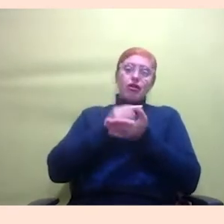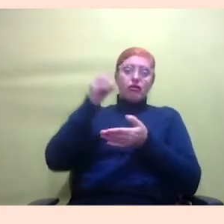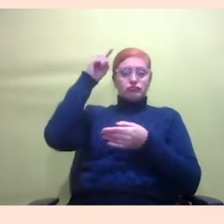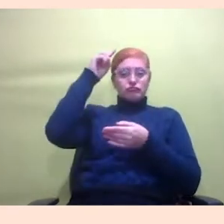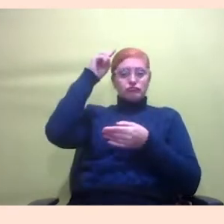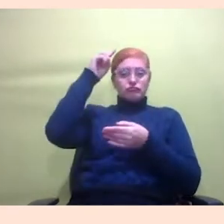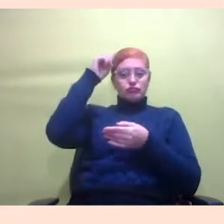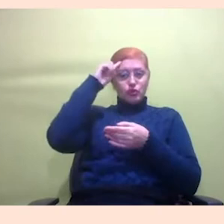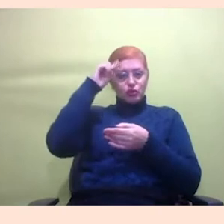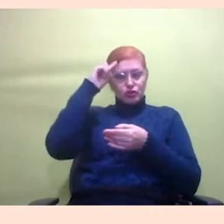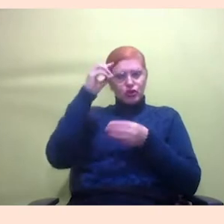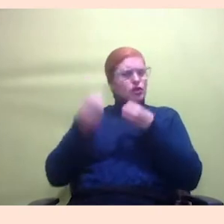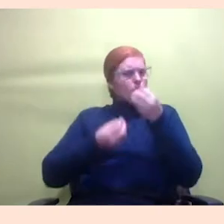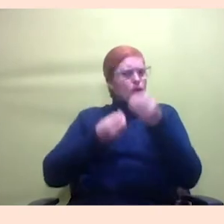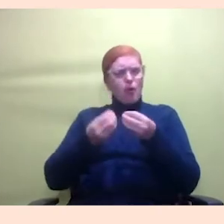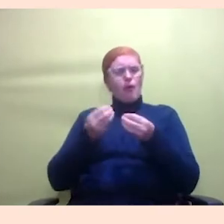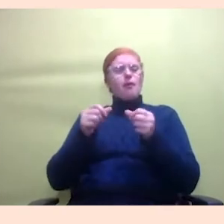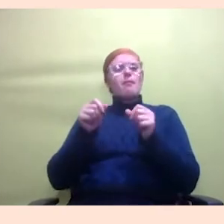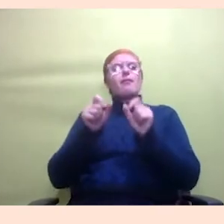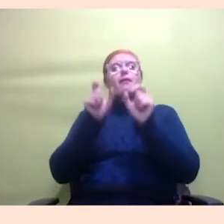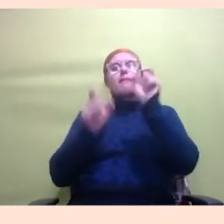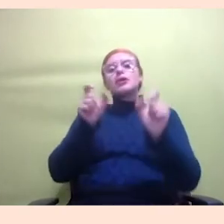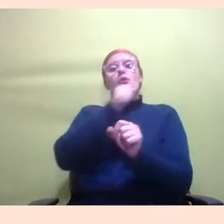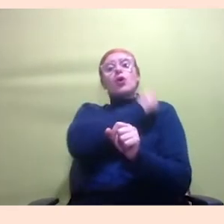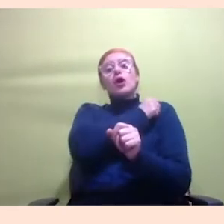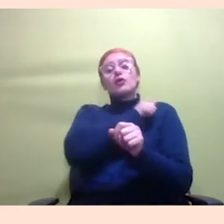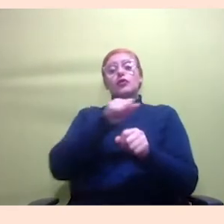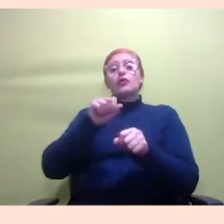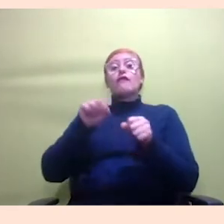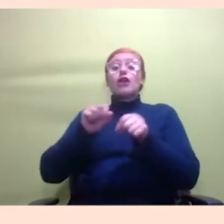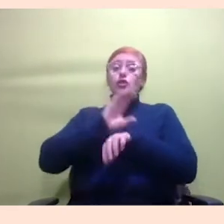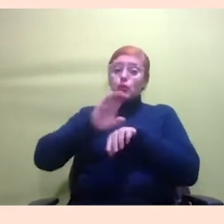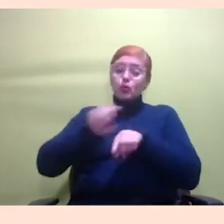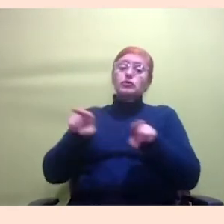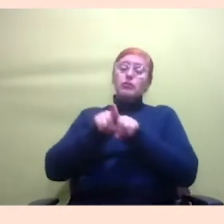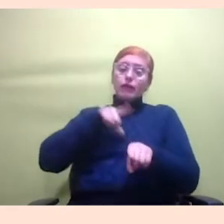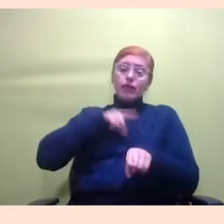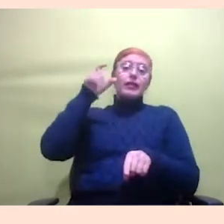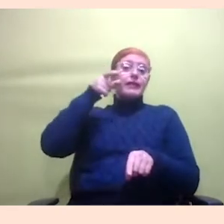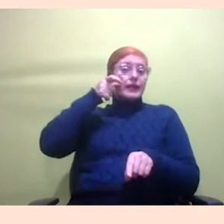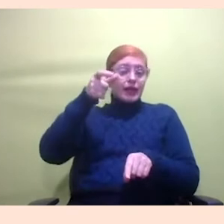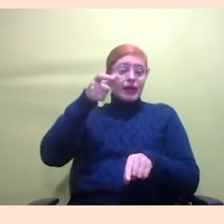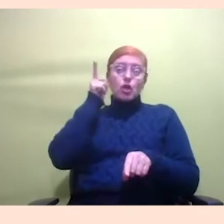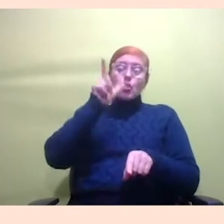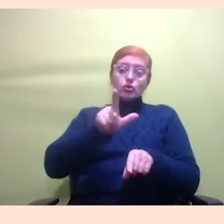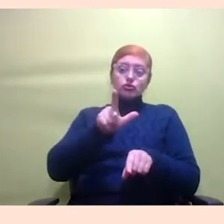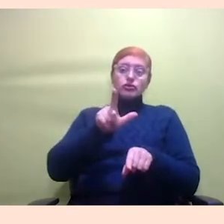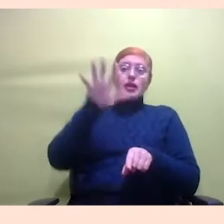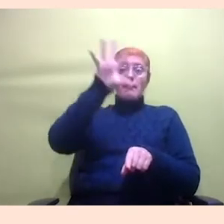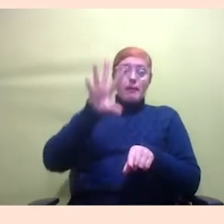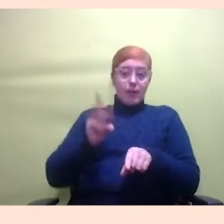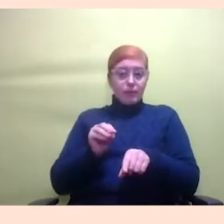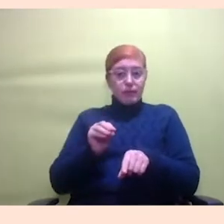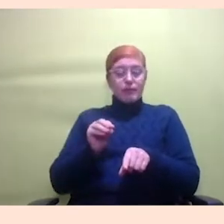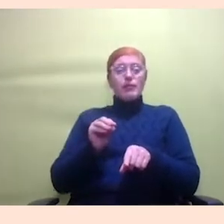fazendo esse curso e se interessando pelo curso até para a gente conseguir mapear um pouco o que é que precisa mudar tem muito